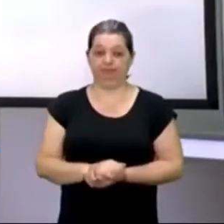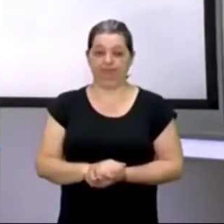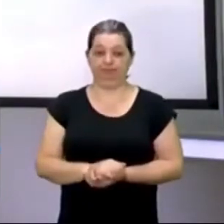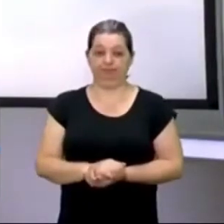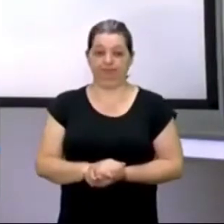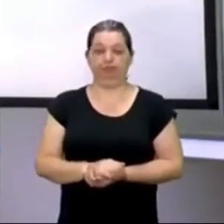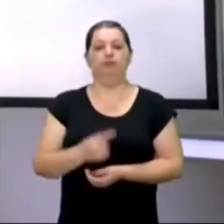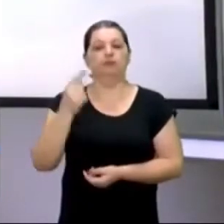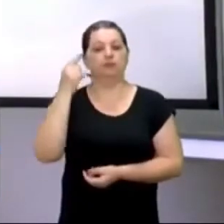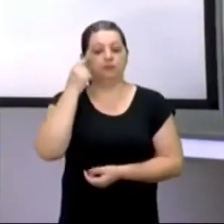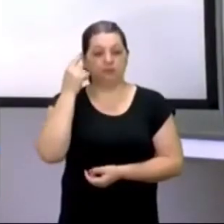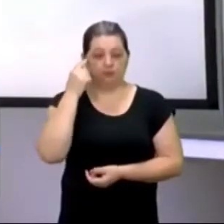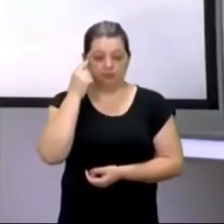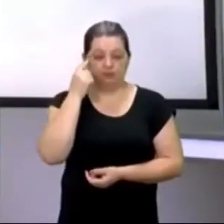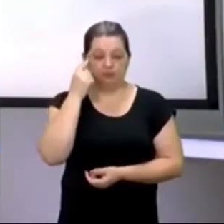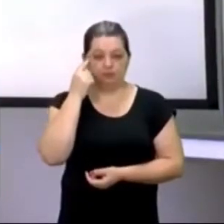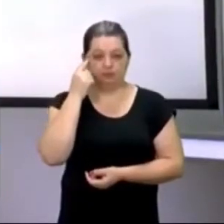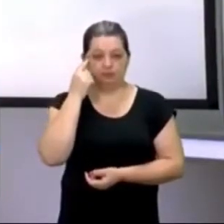vamos pensar,